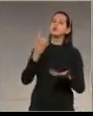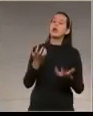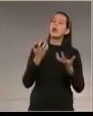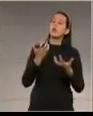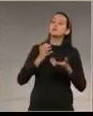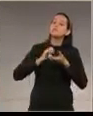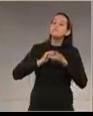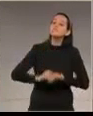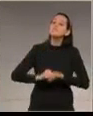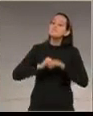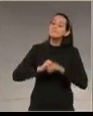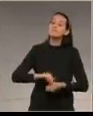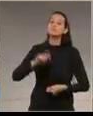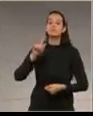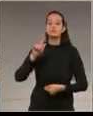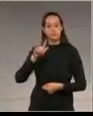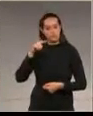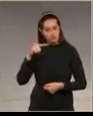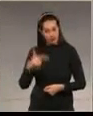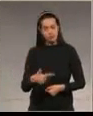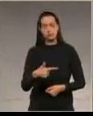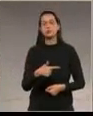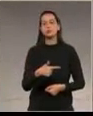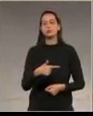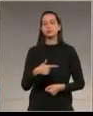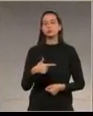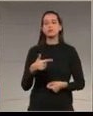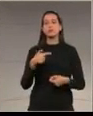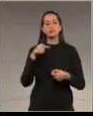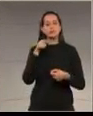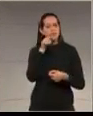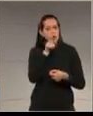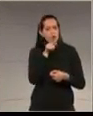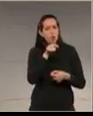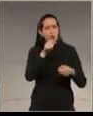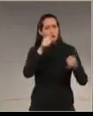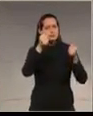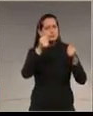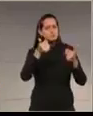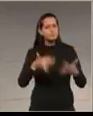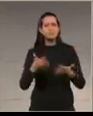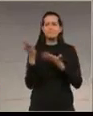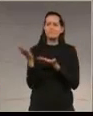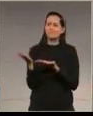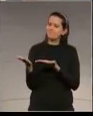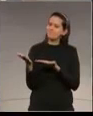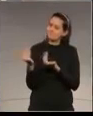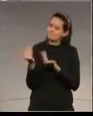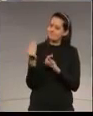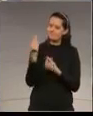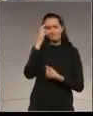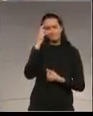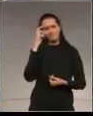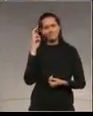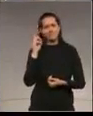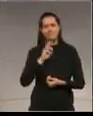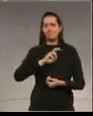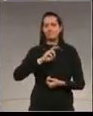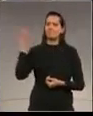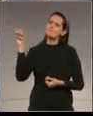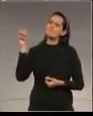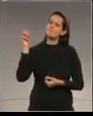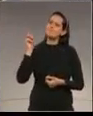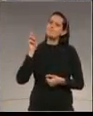cumprimentá-lo quando, vossa excelência, pela sua juventude como brilhante operador de direito que vossa